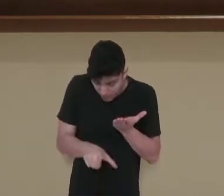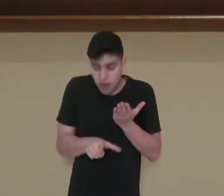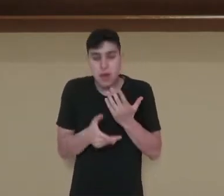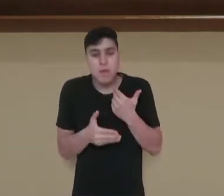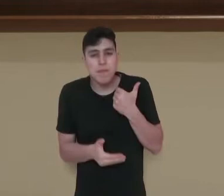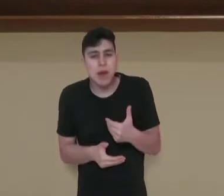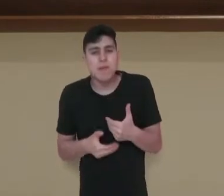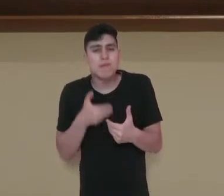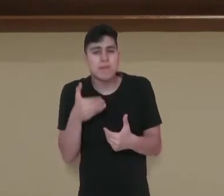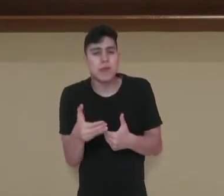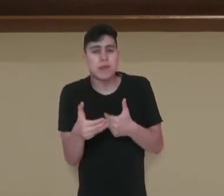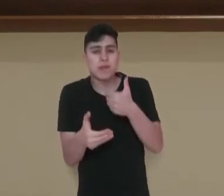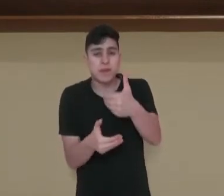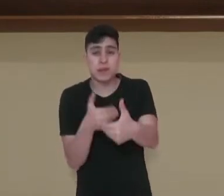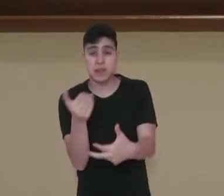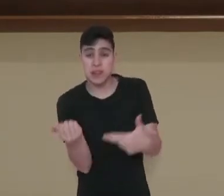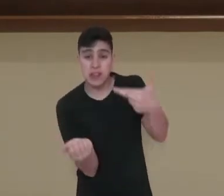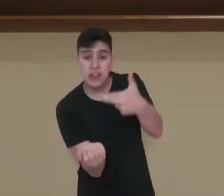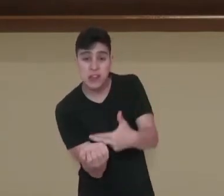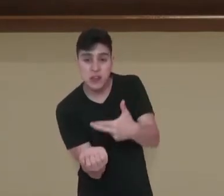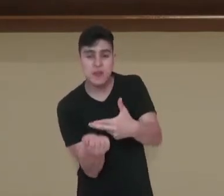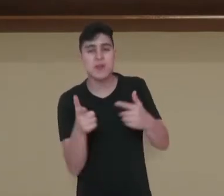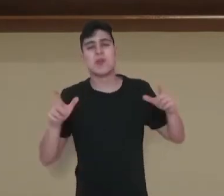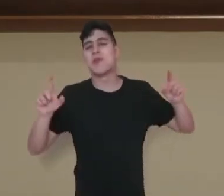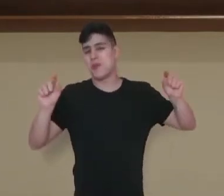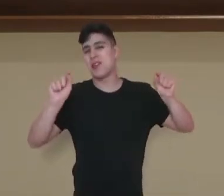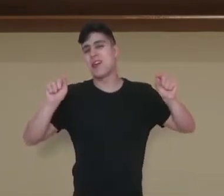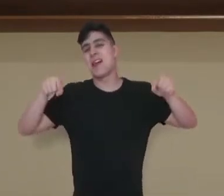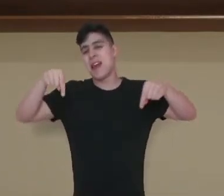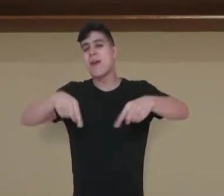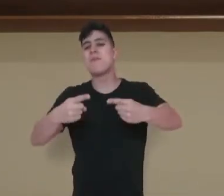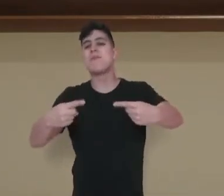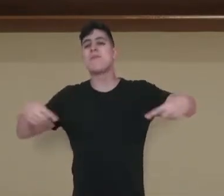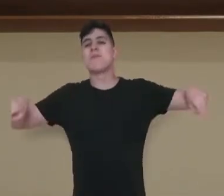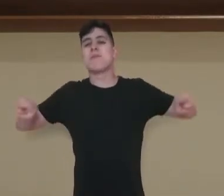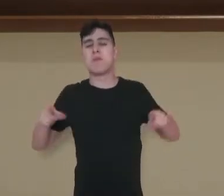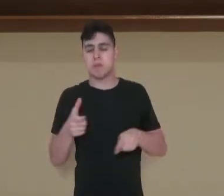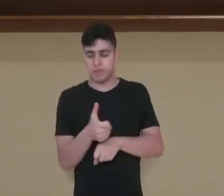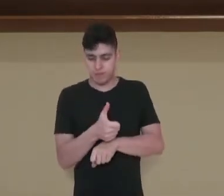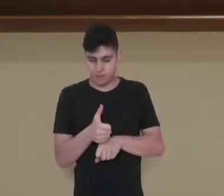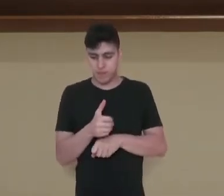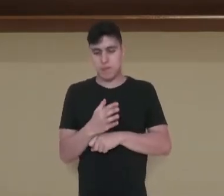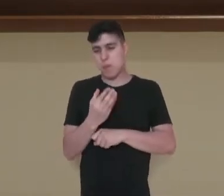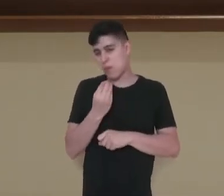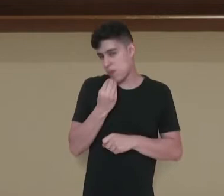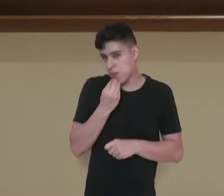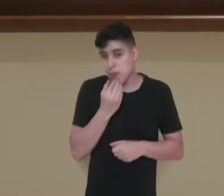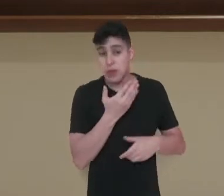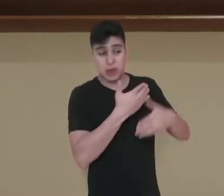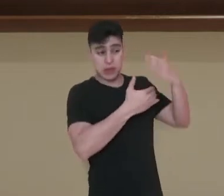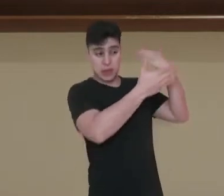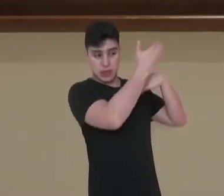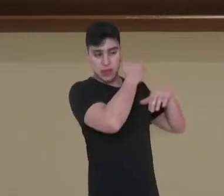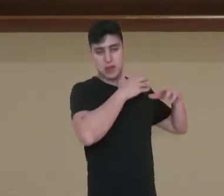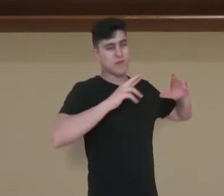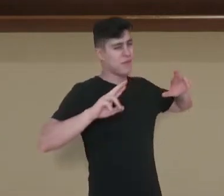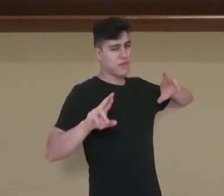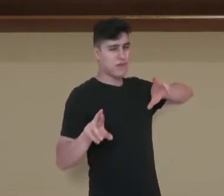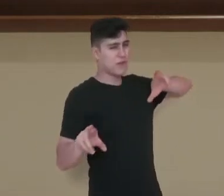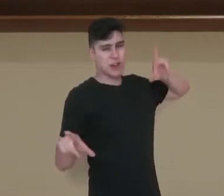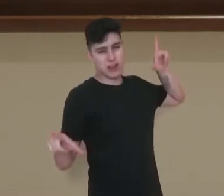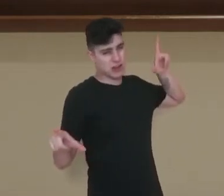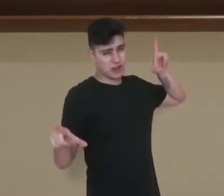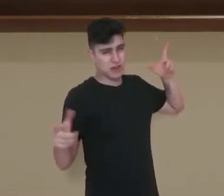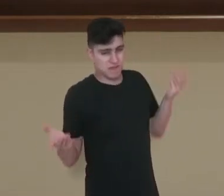ritmo ao que hoje nós conhecemos como música. Claro que naquela época não era como o sistema musical que existe hoje,